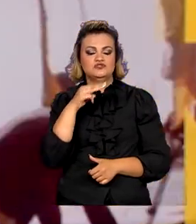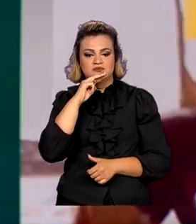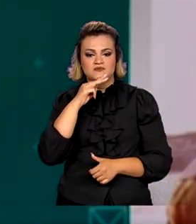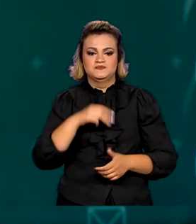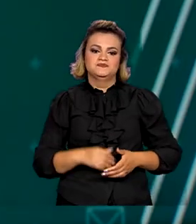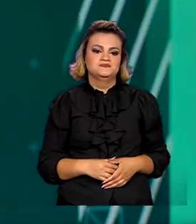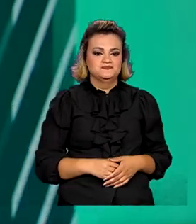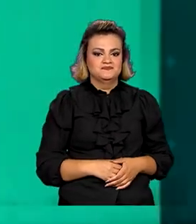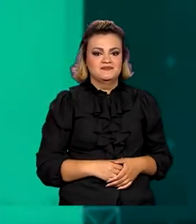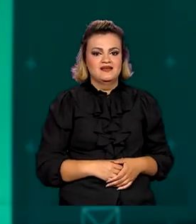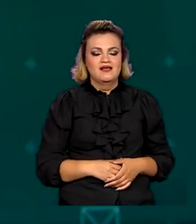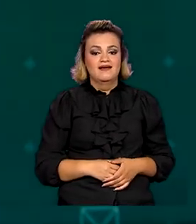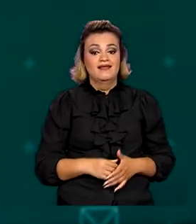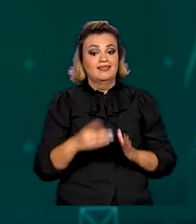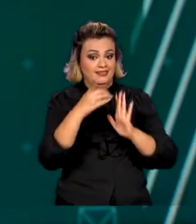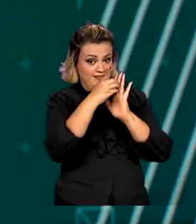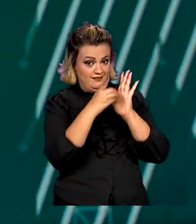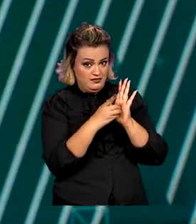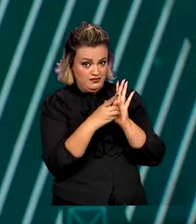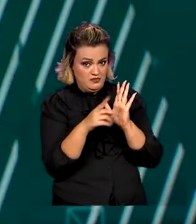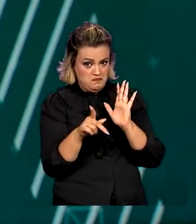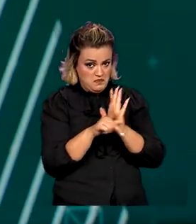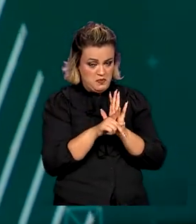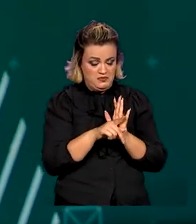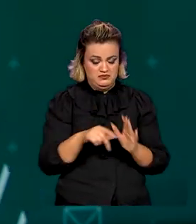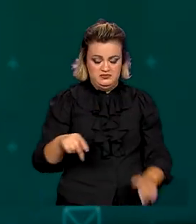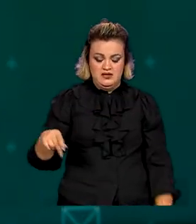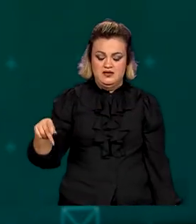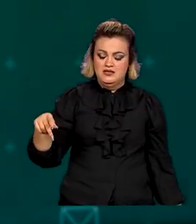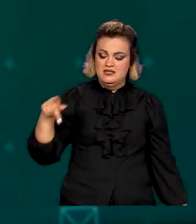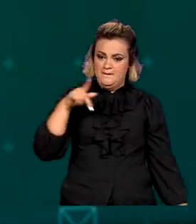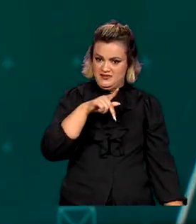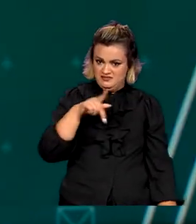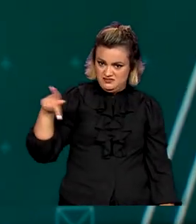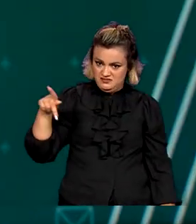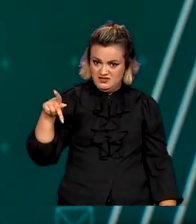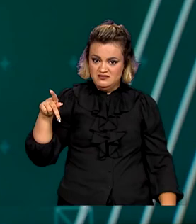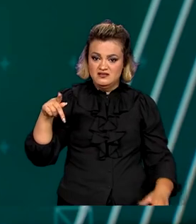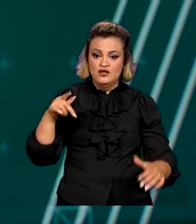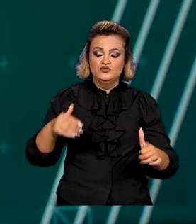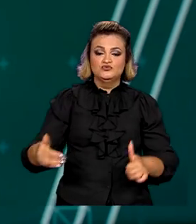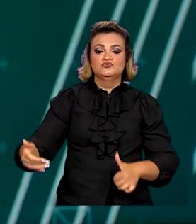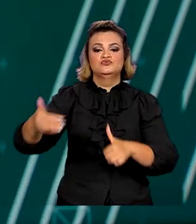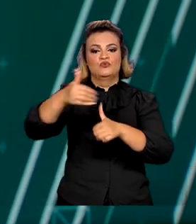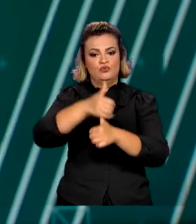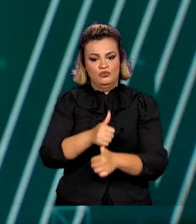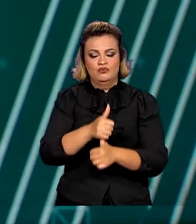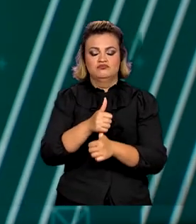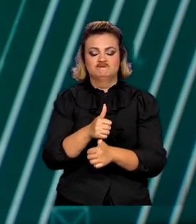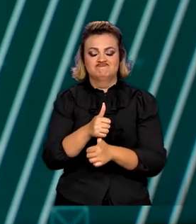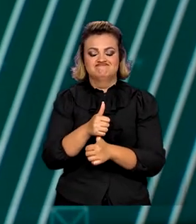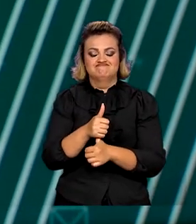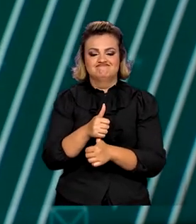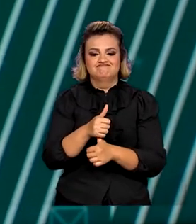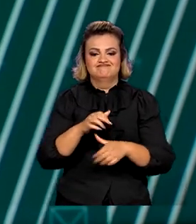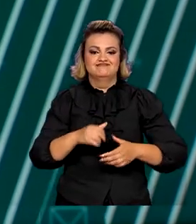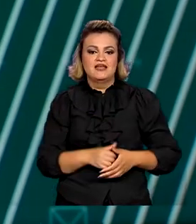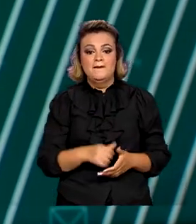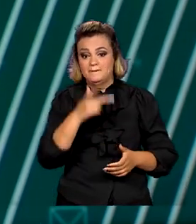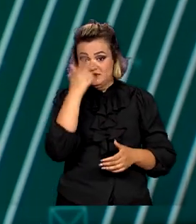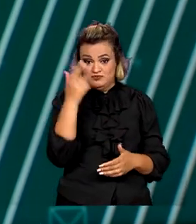Um decreto presidencial destituiu a diretoria da Empresa Brasil de Comunicação, a EBC. Empregados